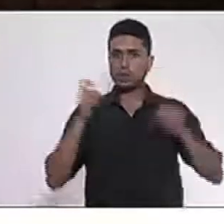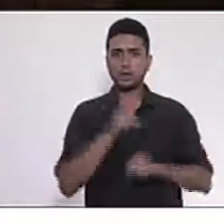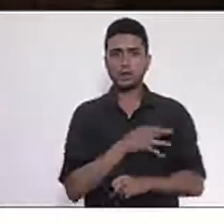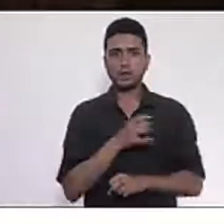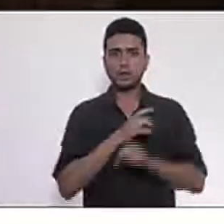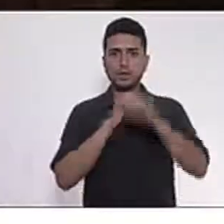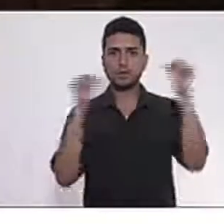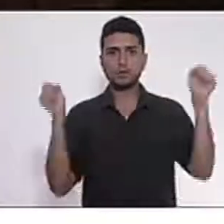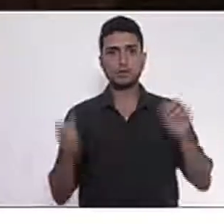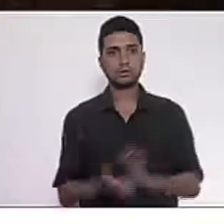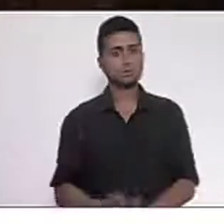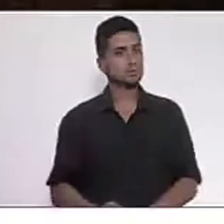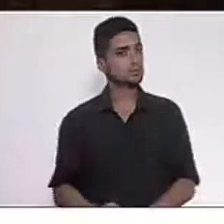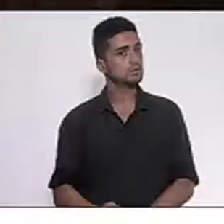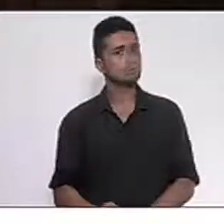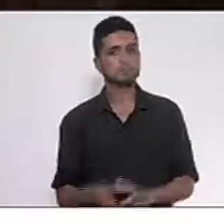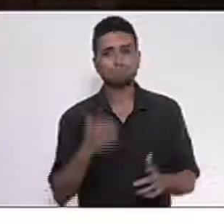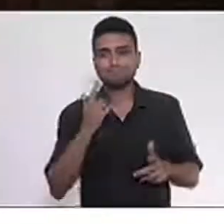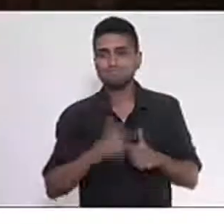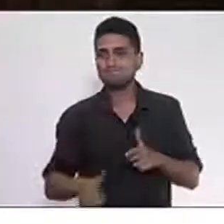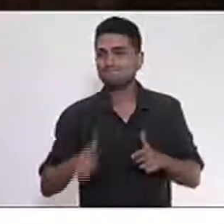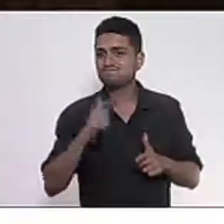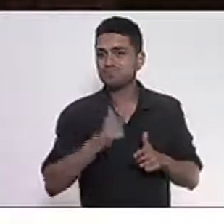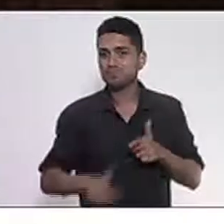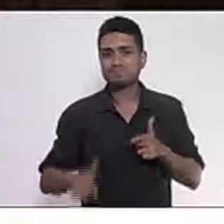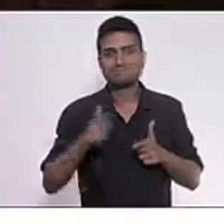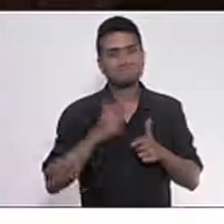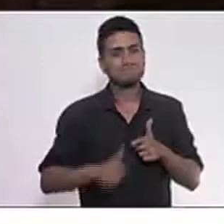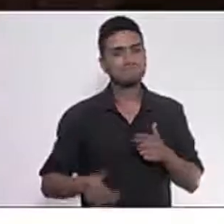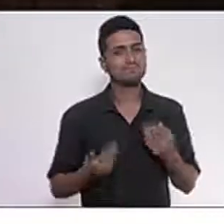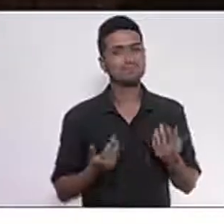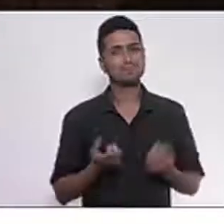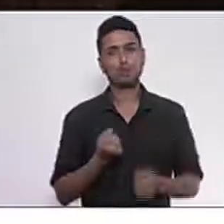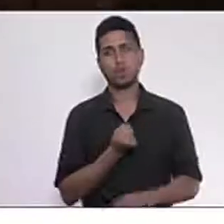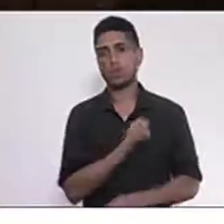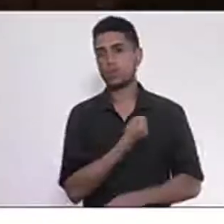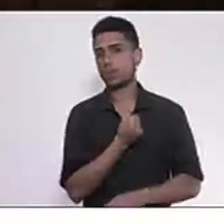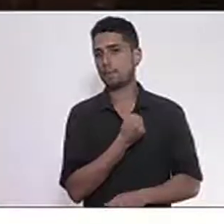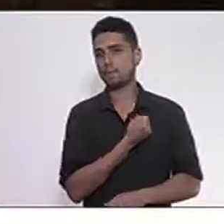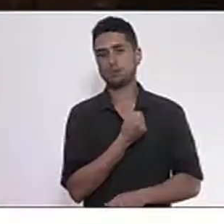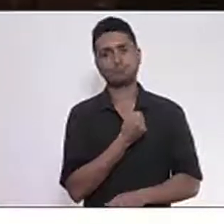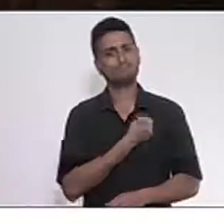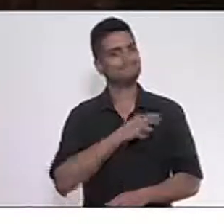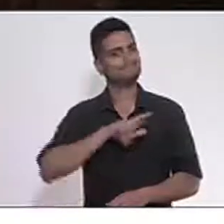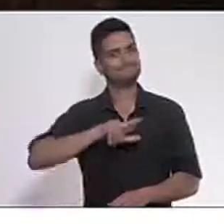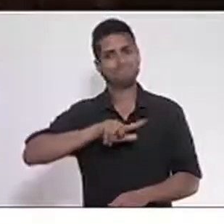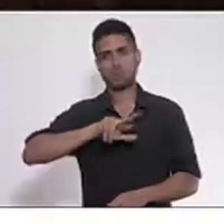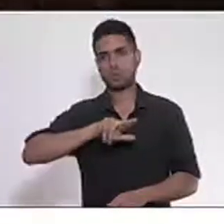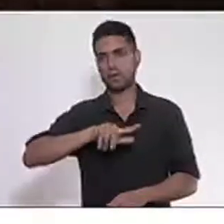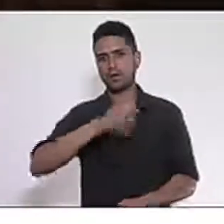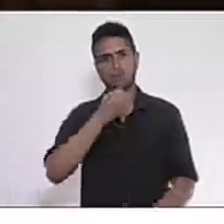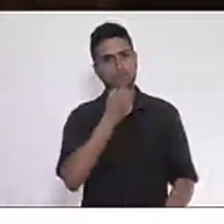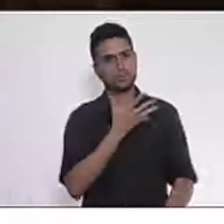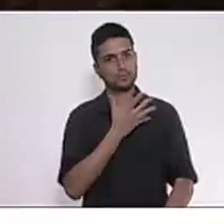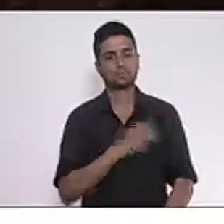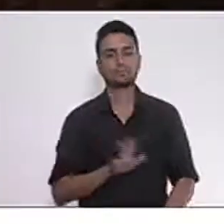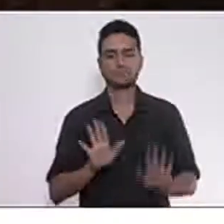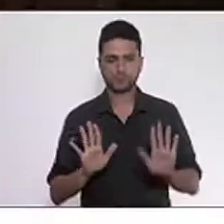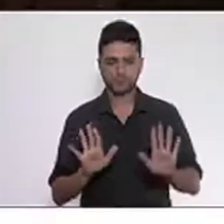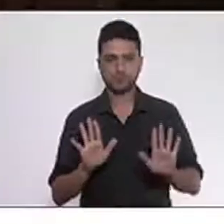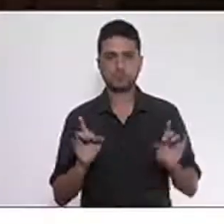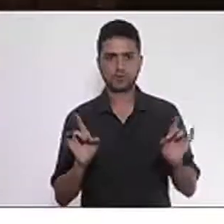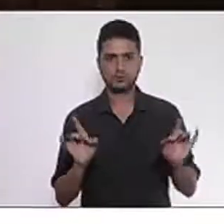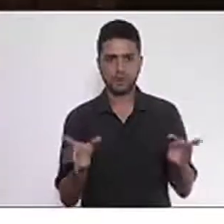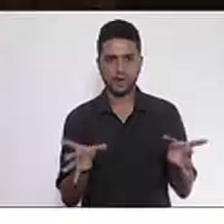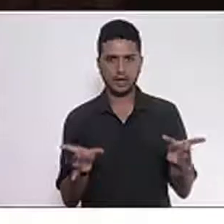de acordar. Porque os números não apontam para isso. Está concluído. Vou concluir. Aí,